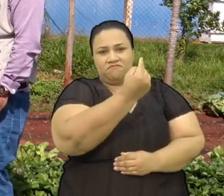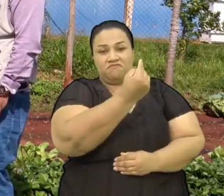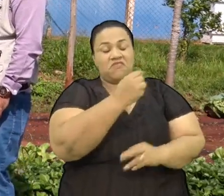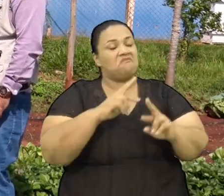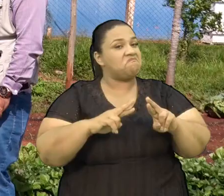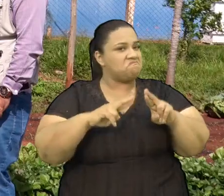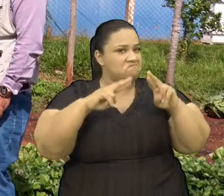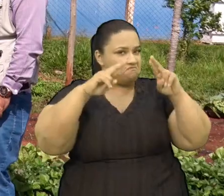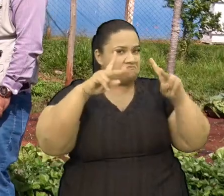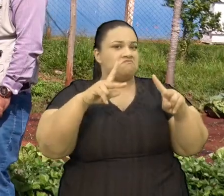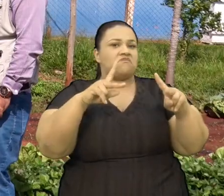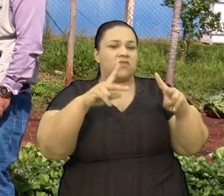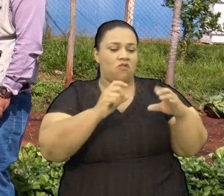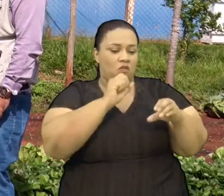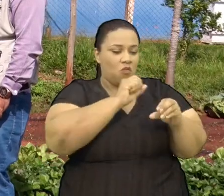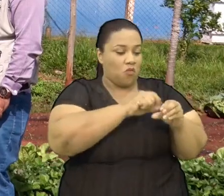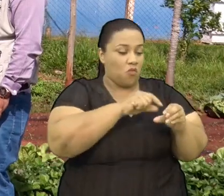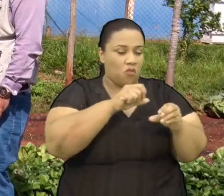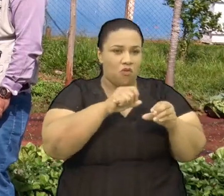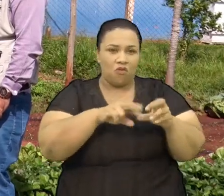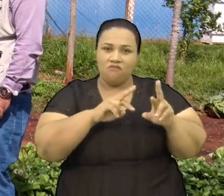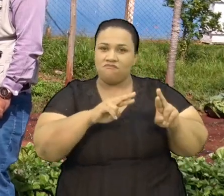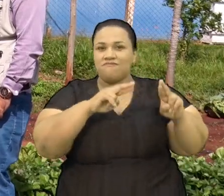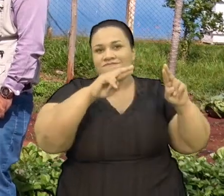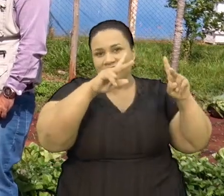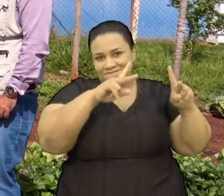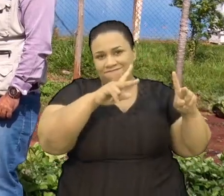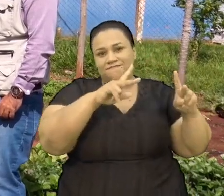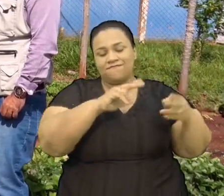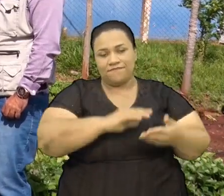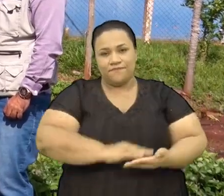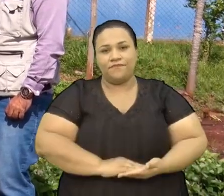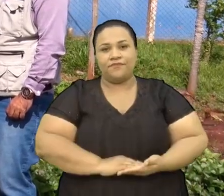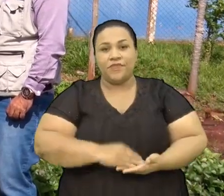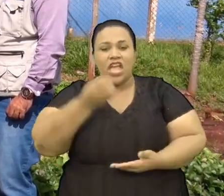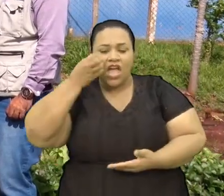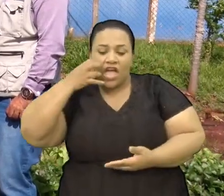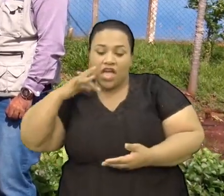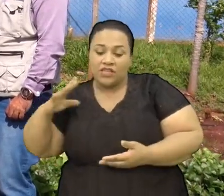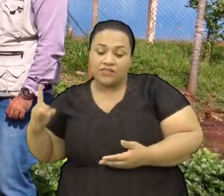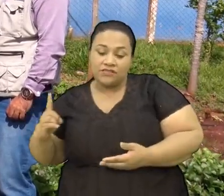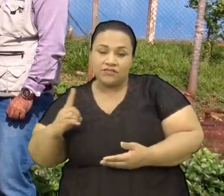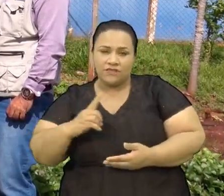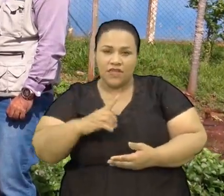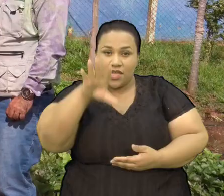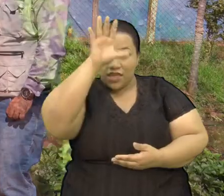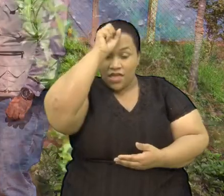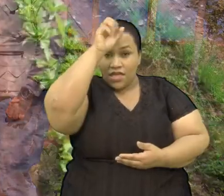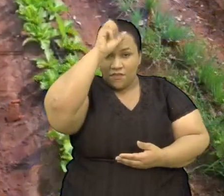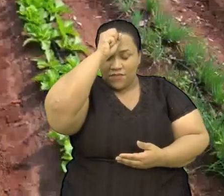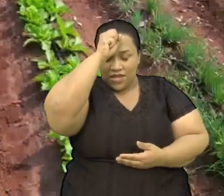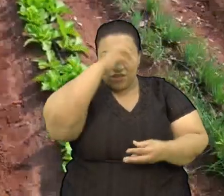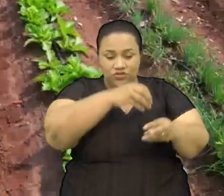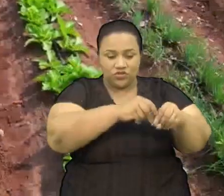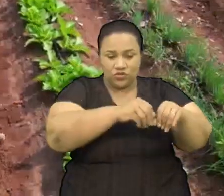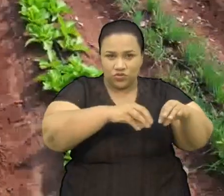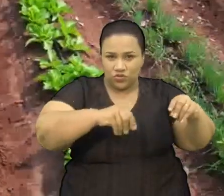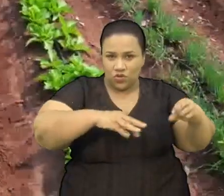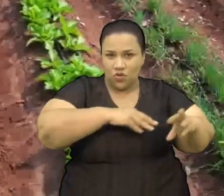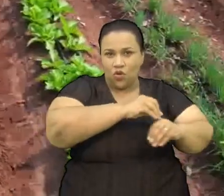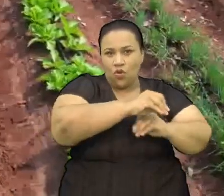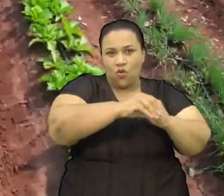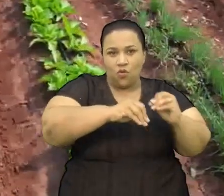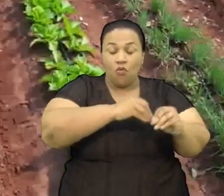diferenciada O cultivo dela é diferenciado As crianças vêm aqui E aprendem a revolver o solo